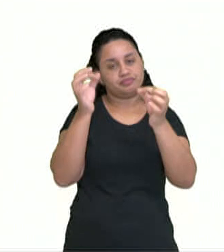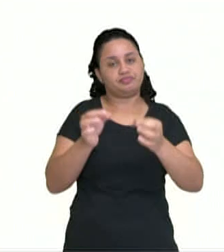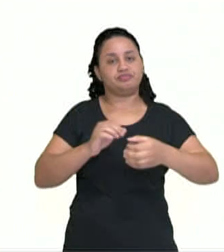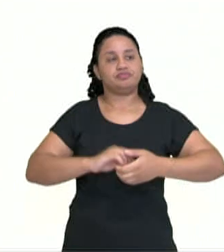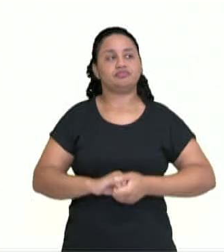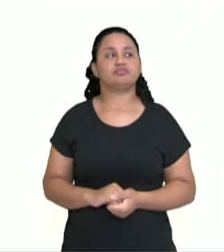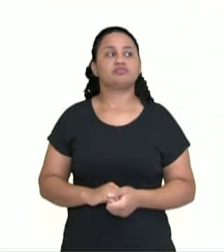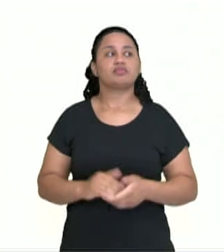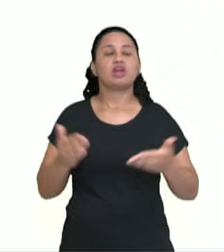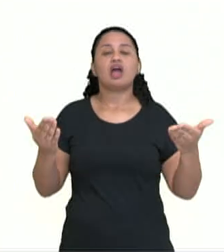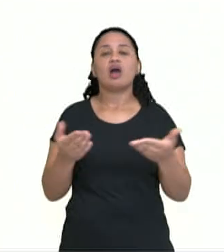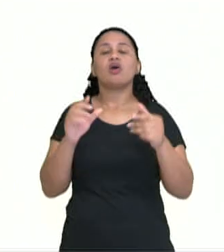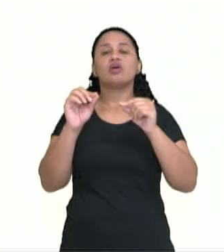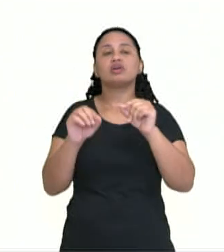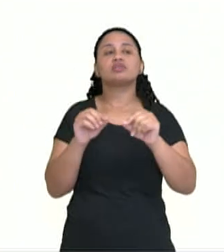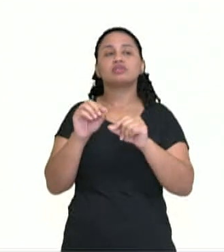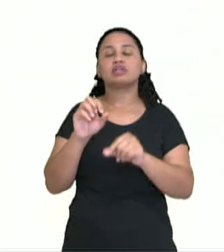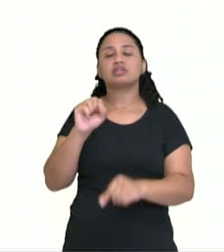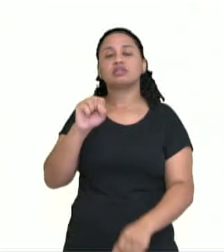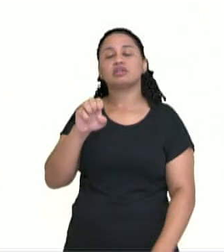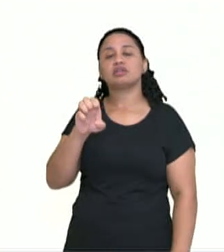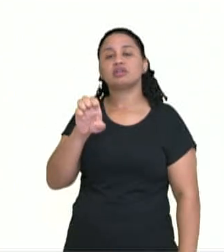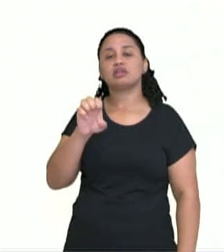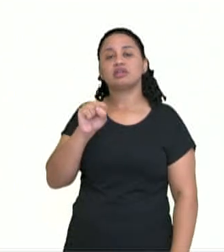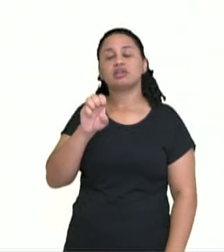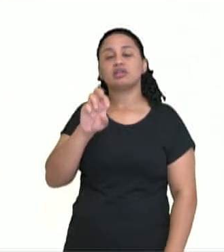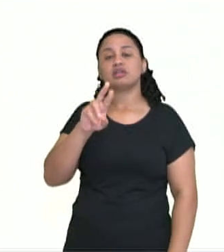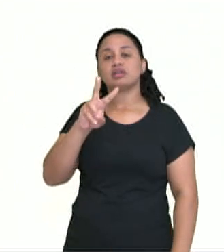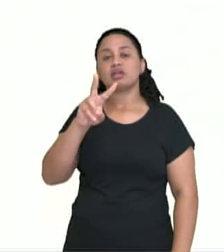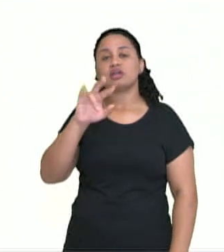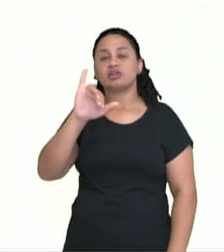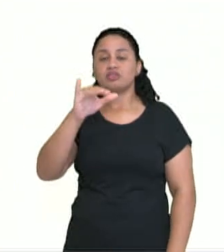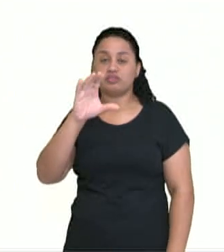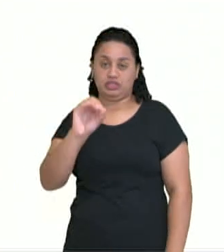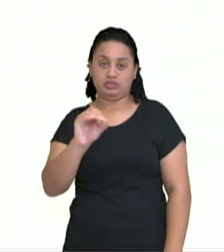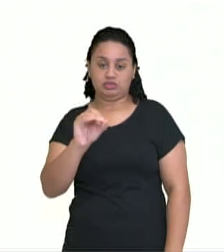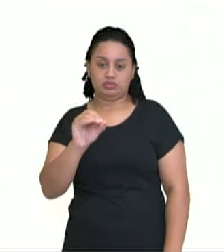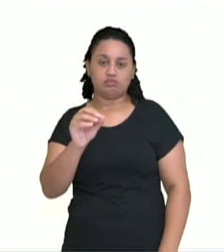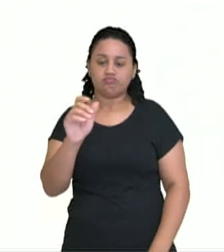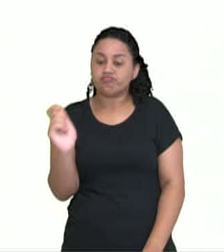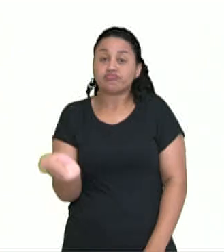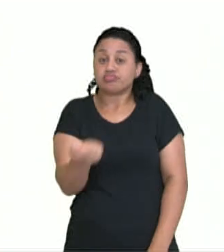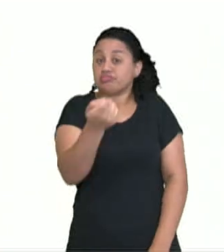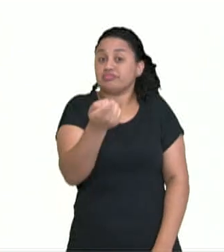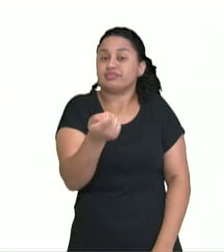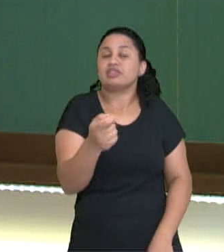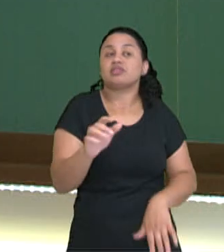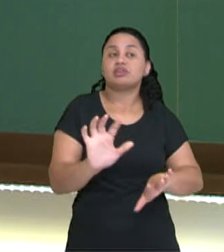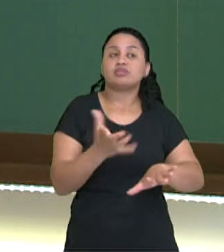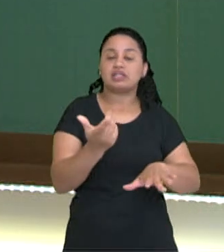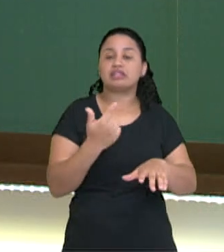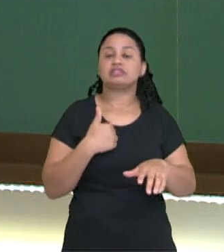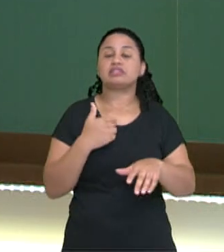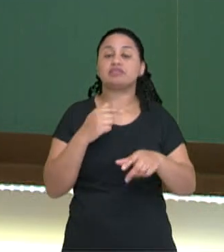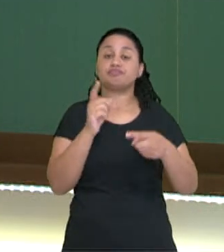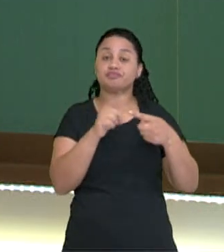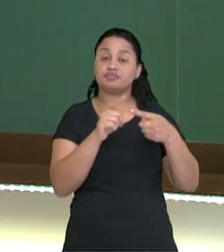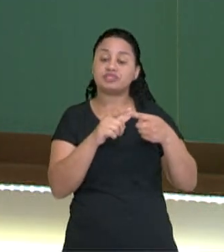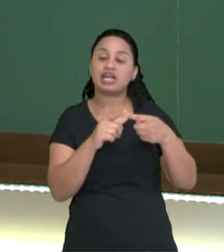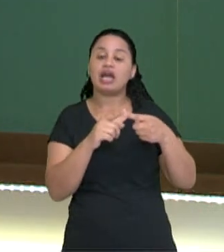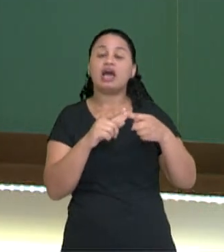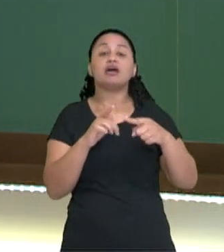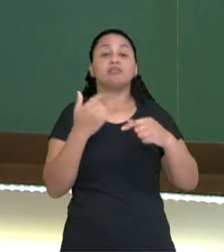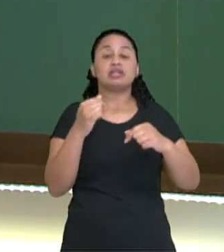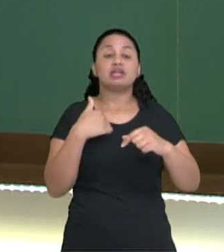Vamos lá para o serviço. Não troca o sacador até que termine o game. Então, não... Quando não termina o game lá,